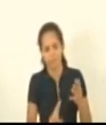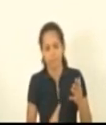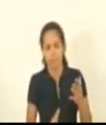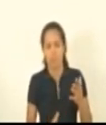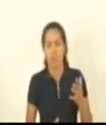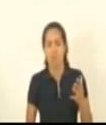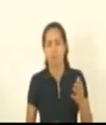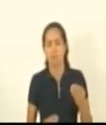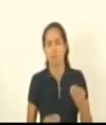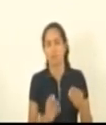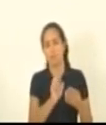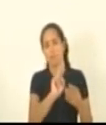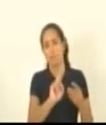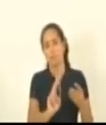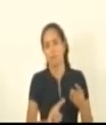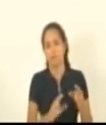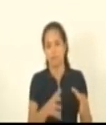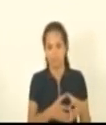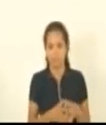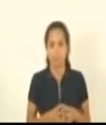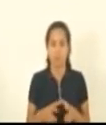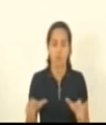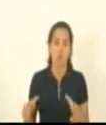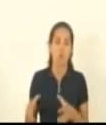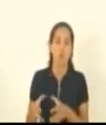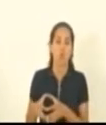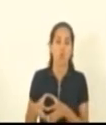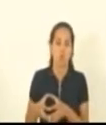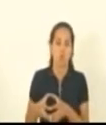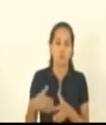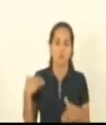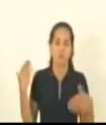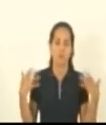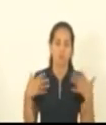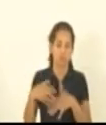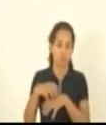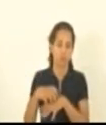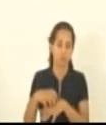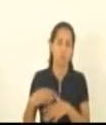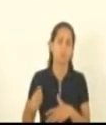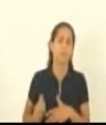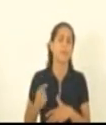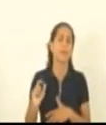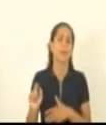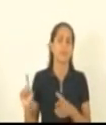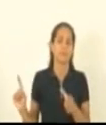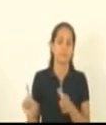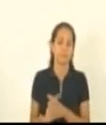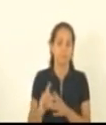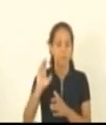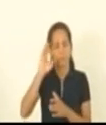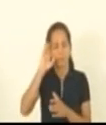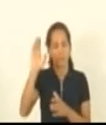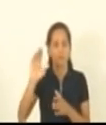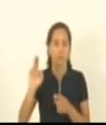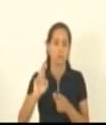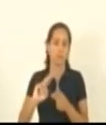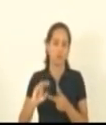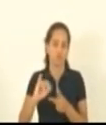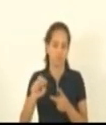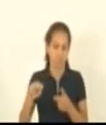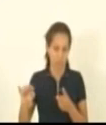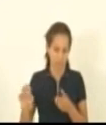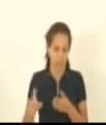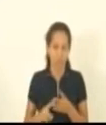Hudson Leal Lucas Polese Raquel Lessa Comissão de Turismo Comissão Titulares Alain Ferreira Janete de